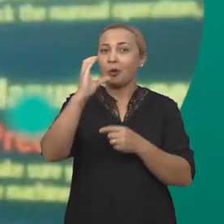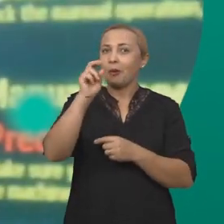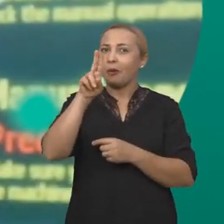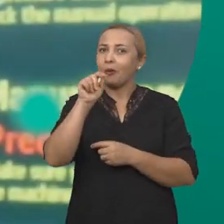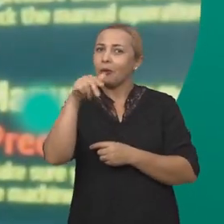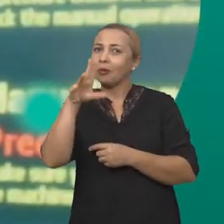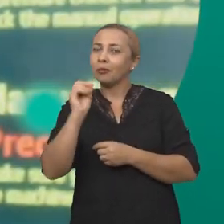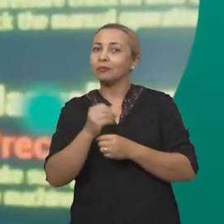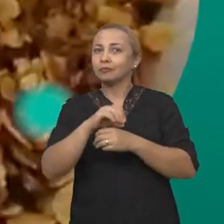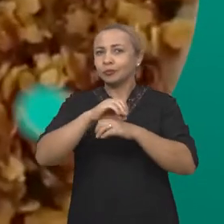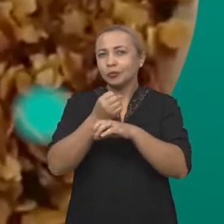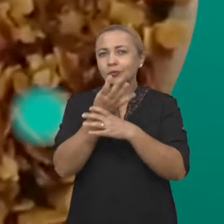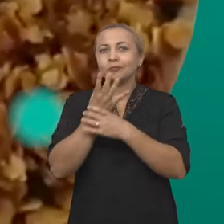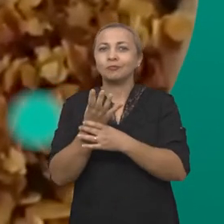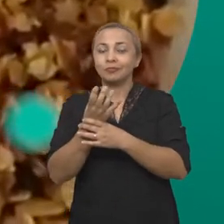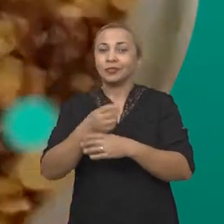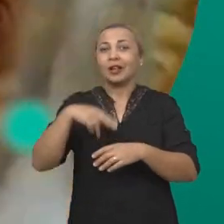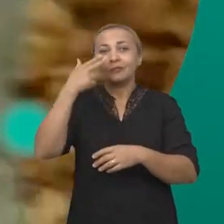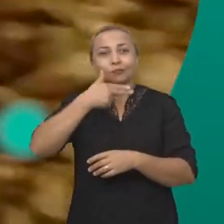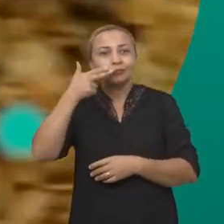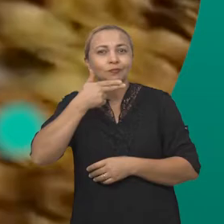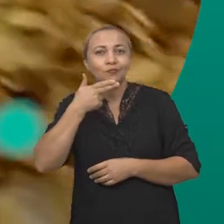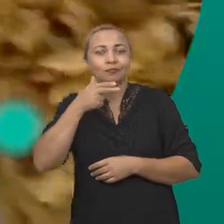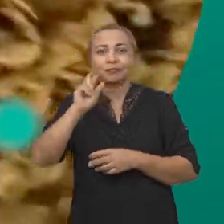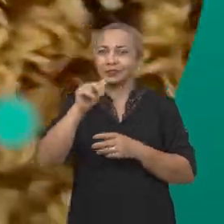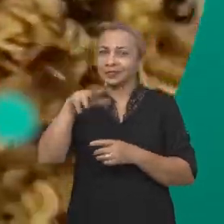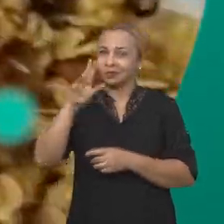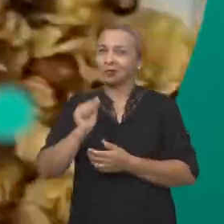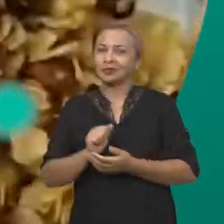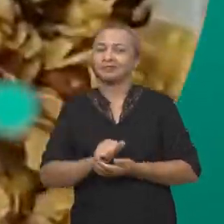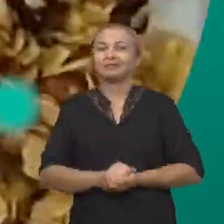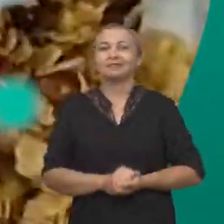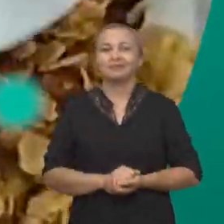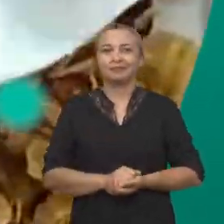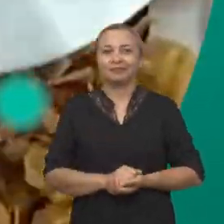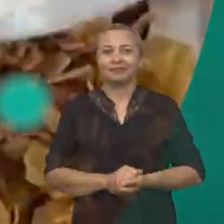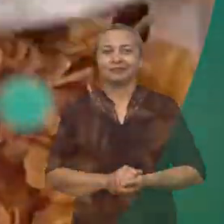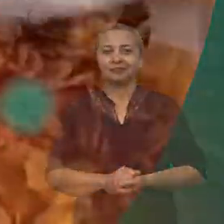no cogumelo para enriquecer de forma nutricional a granola.